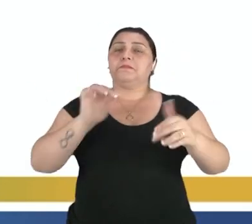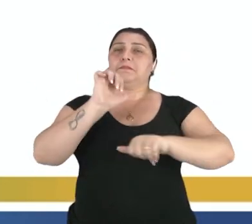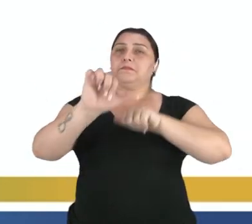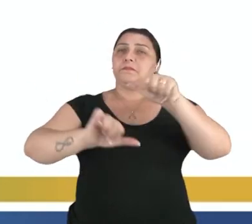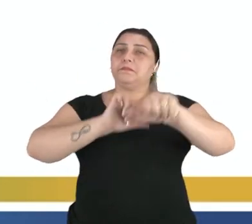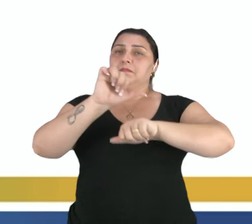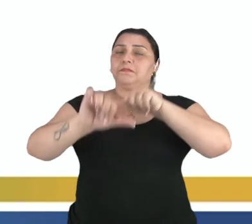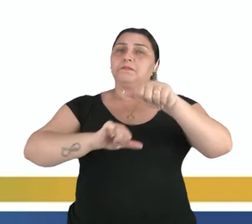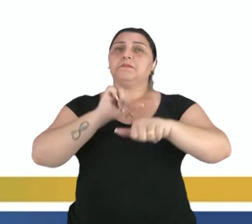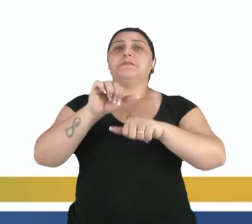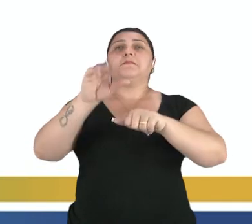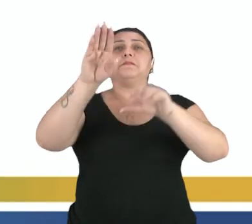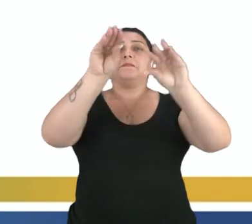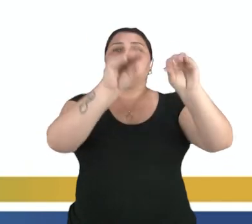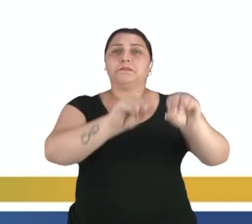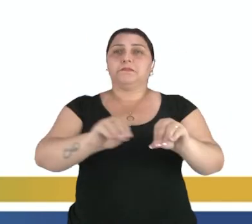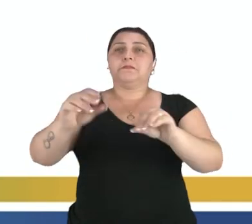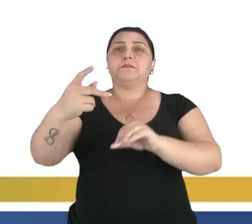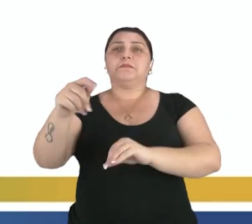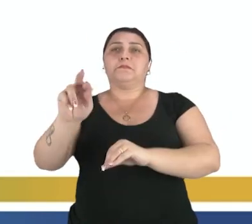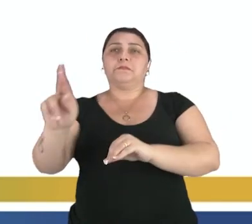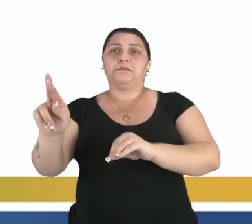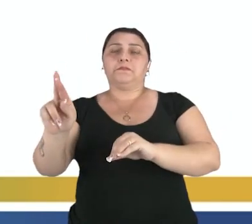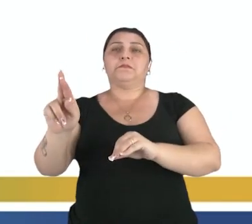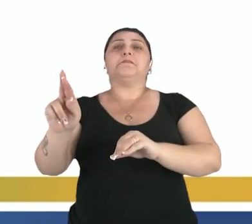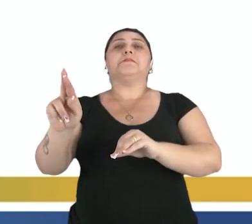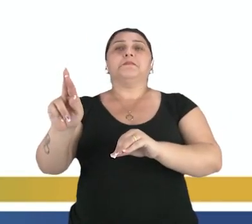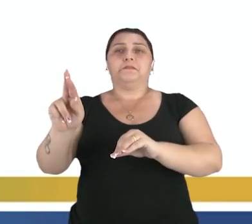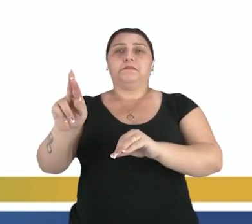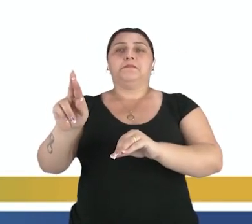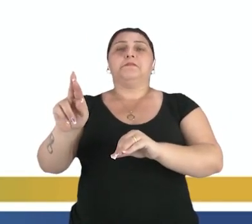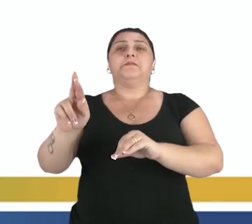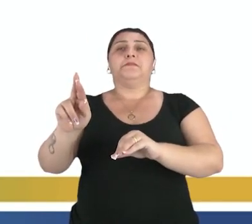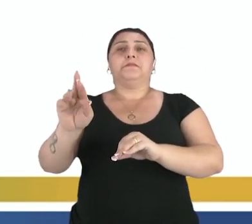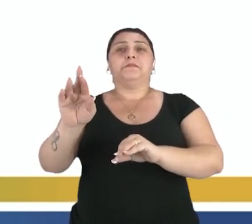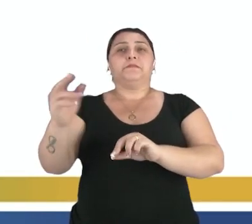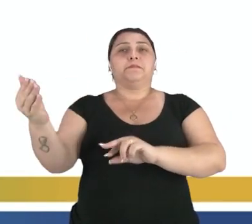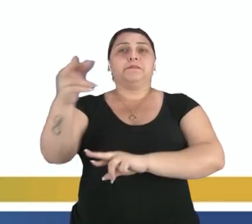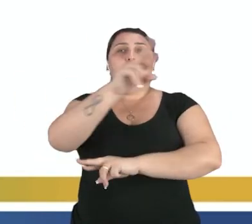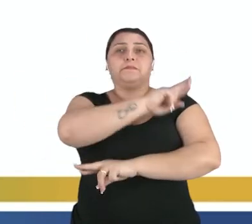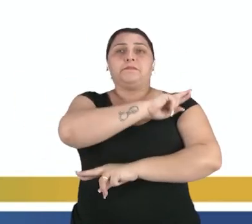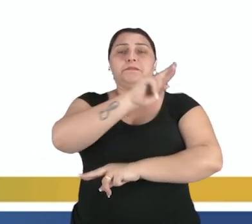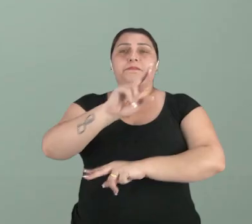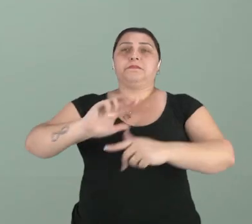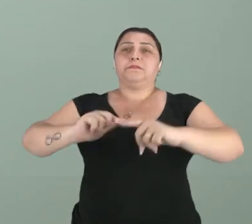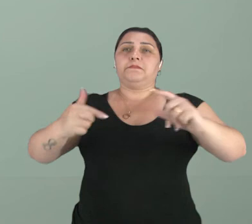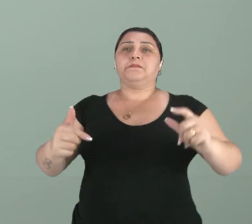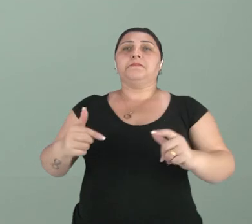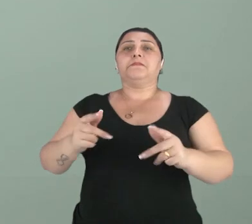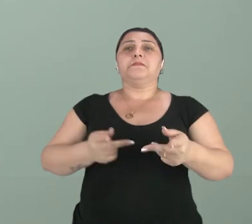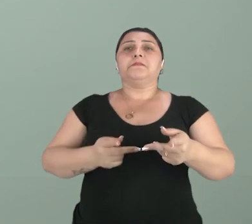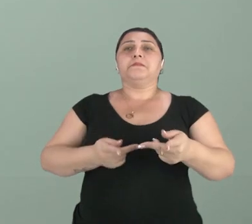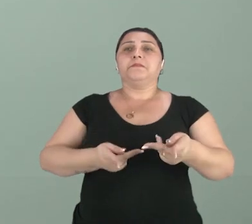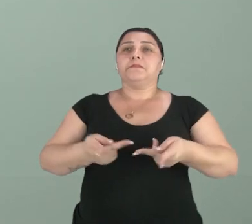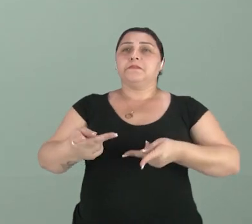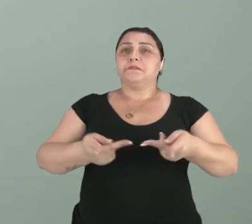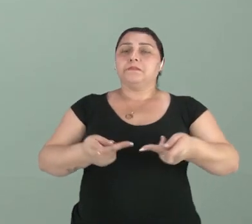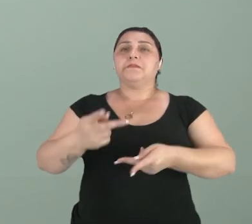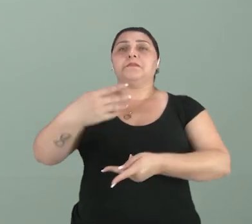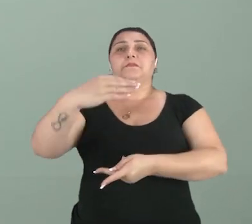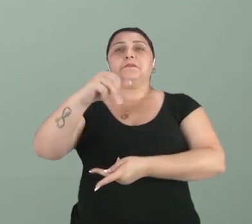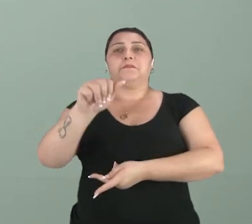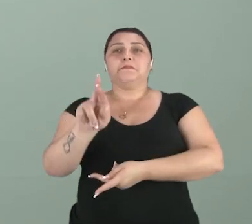transferir o nosso pao ordenado para a representação geométrica no plano cartesiano.